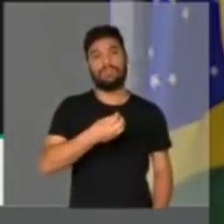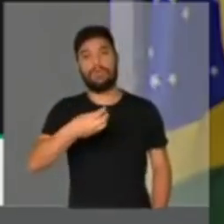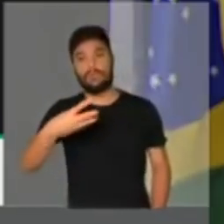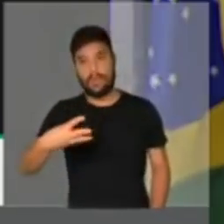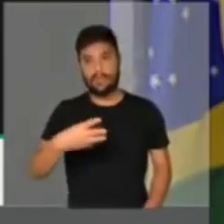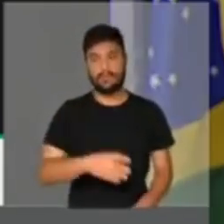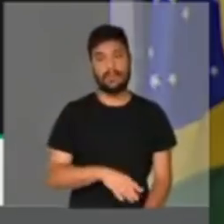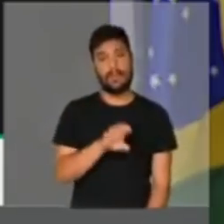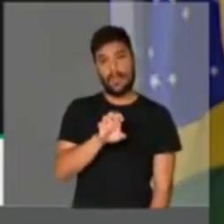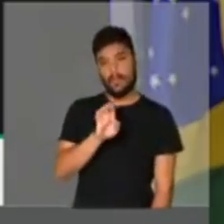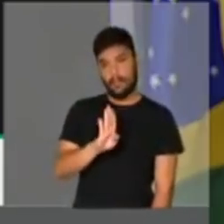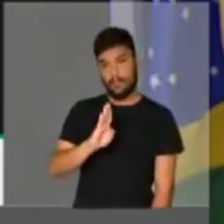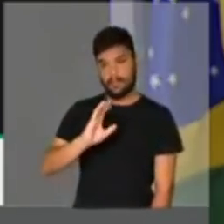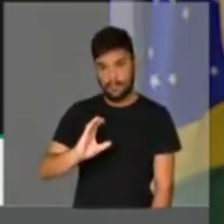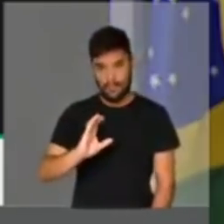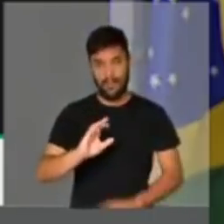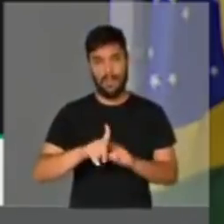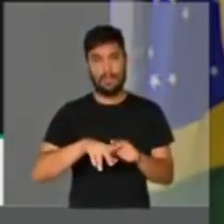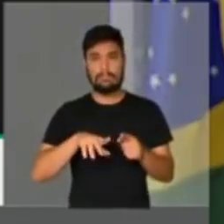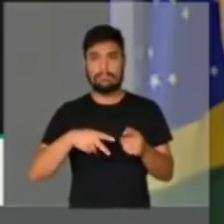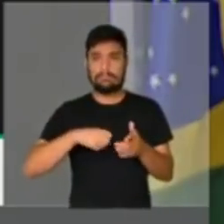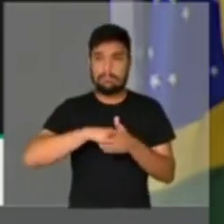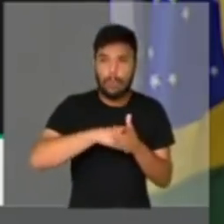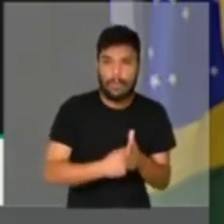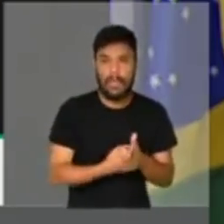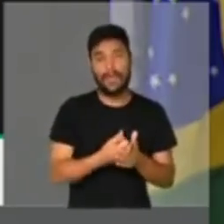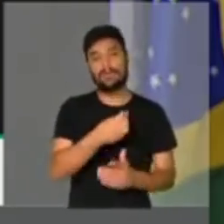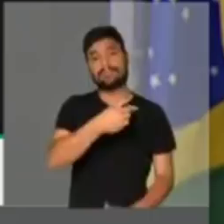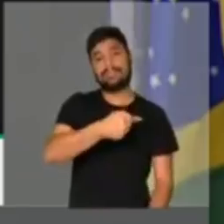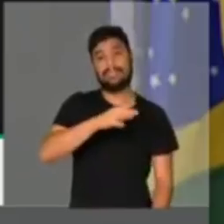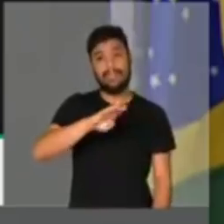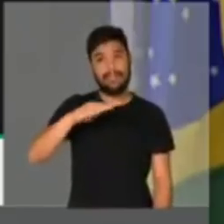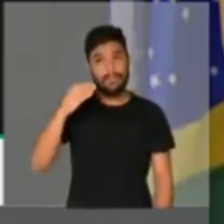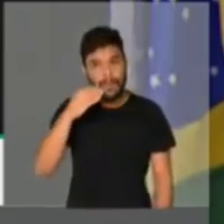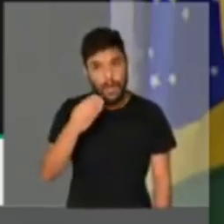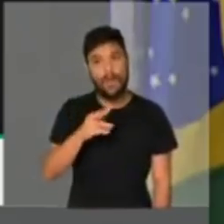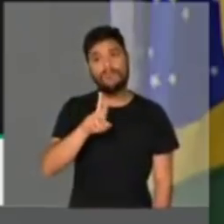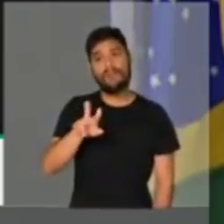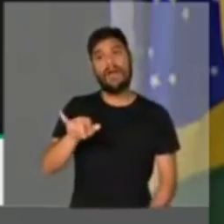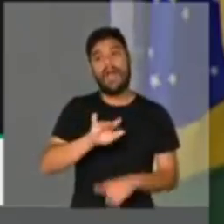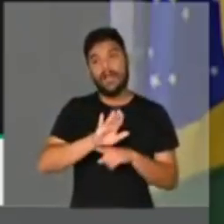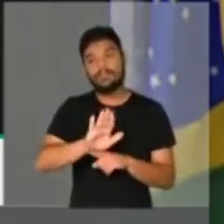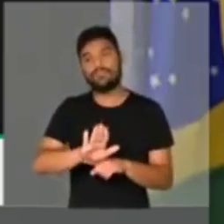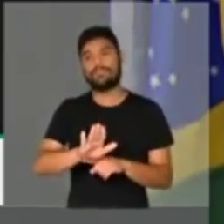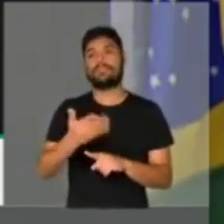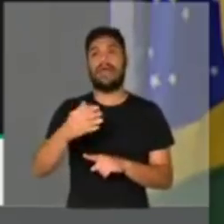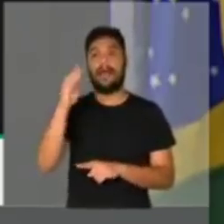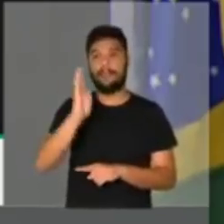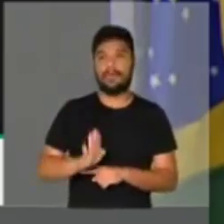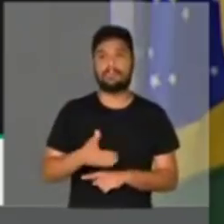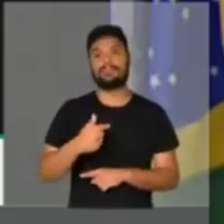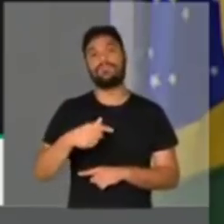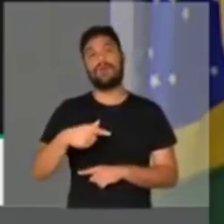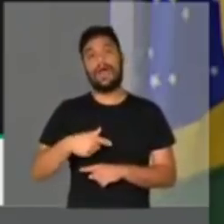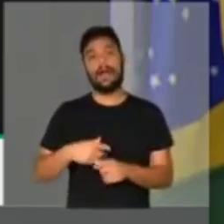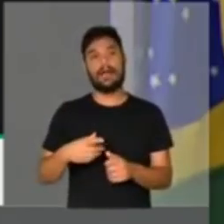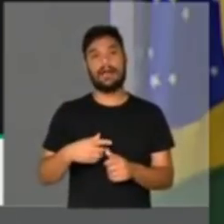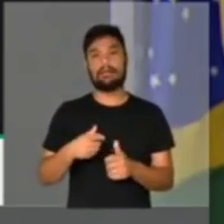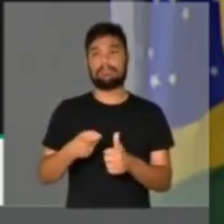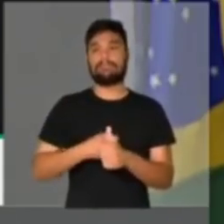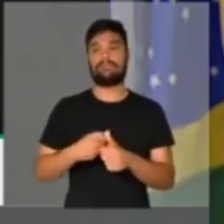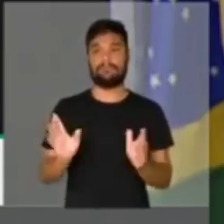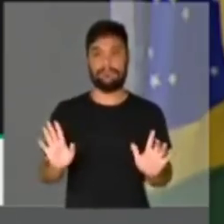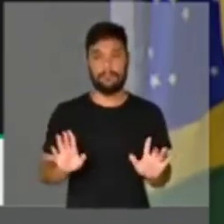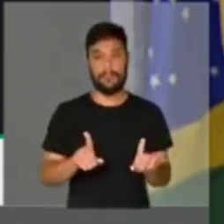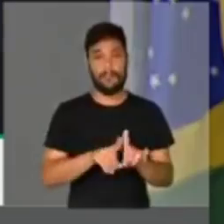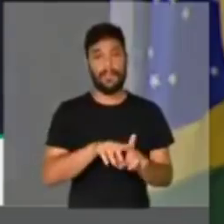Notícia da EBC, contingenciamento de 70 bilhões ajudará o governo a atingir meta de superávit. Notícia do